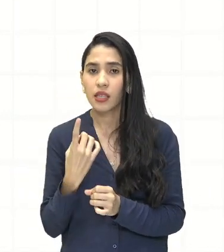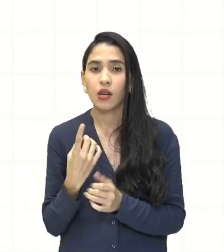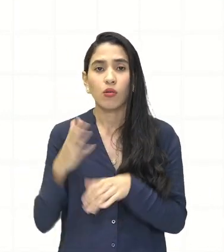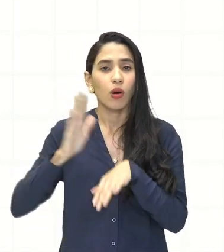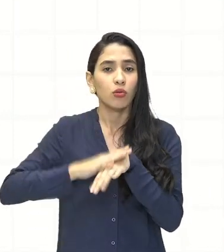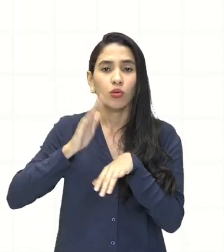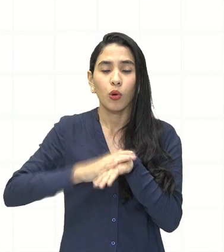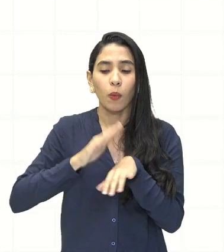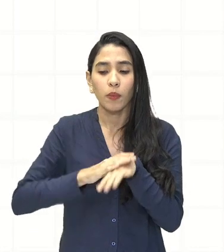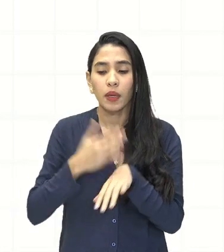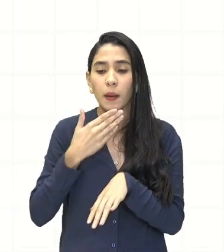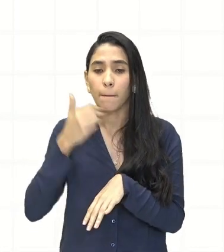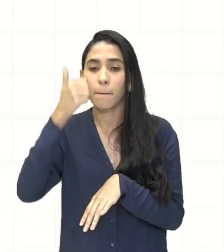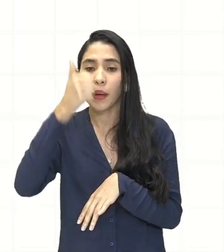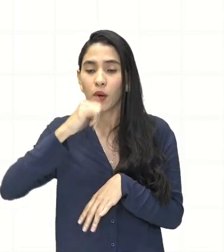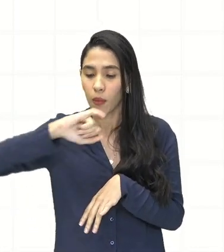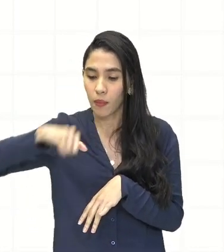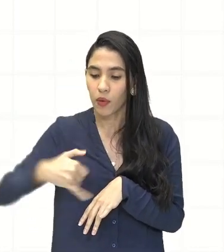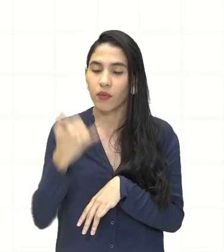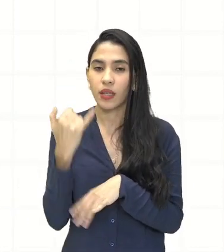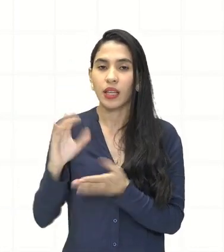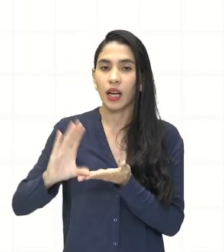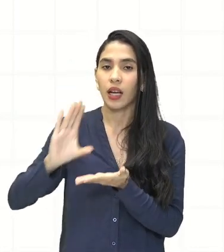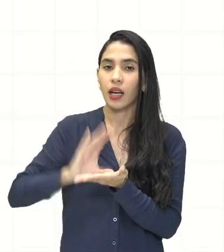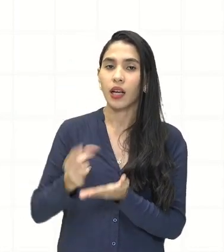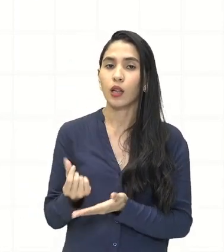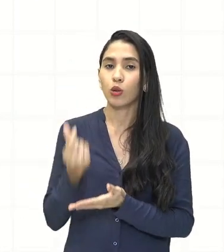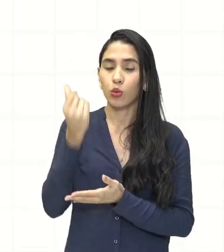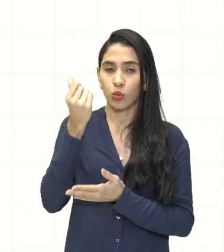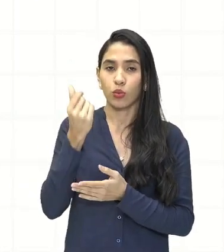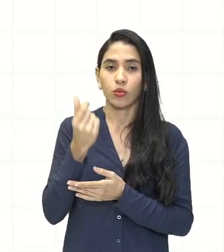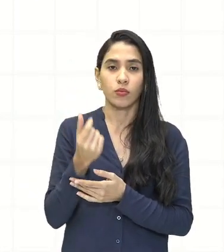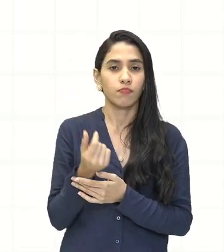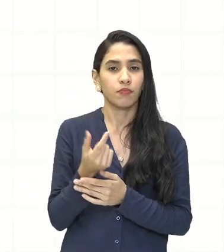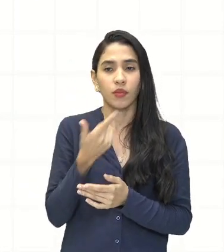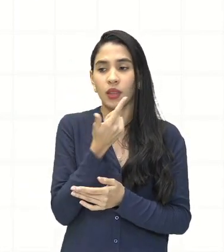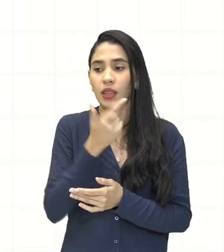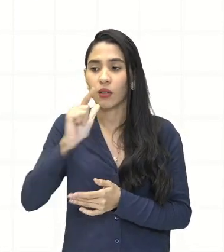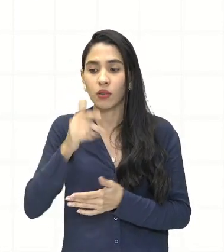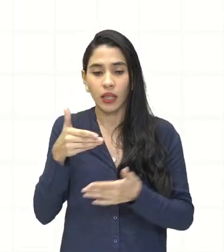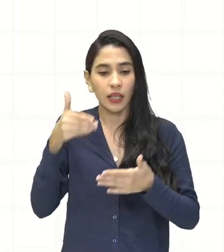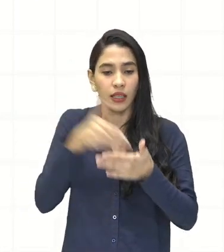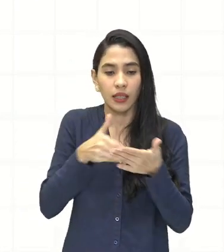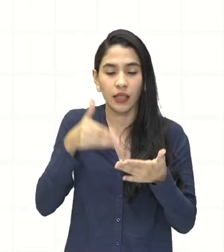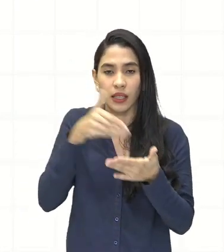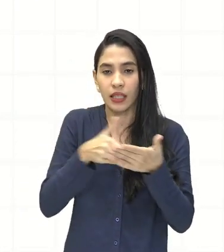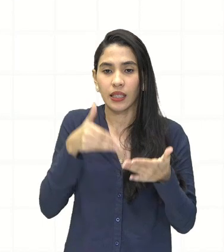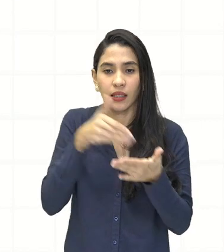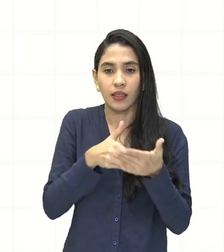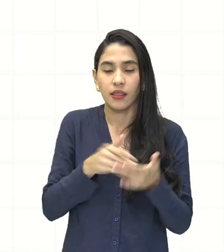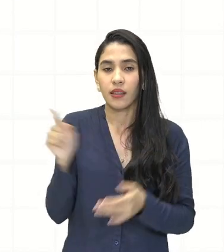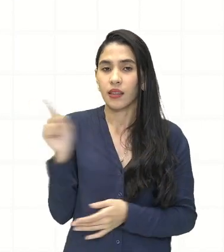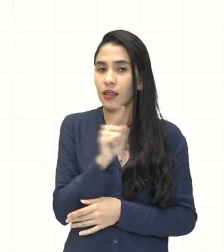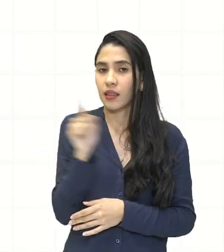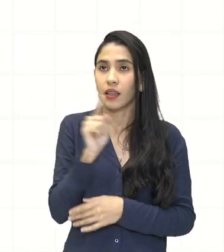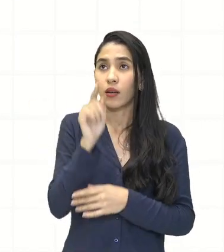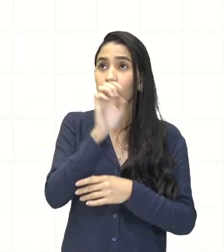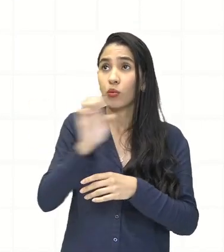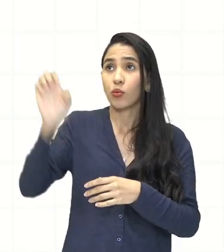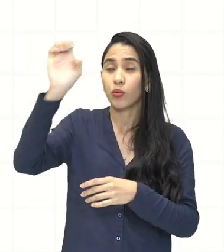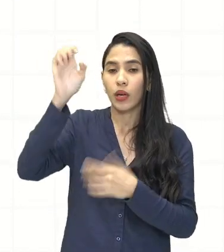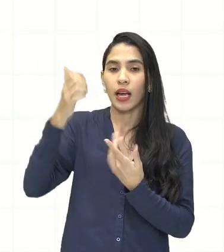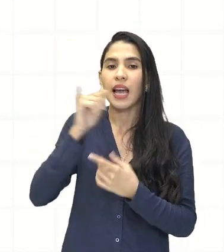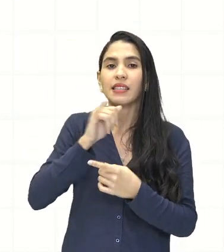melhor ter proveito ali no seu lucro. E não vai ter a interferência direta e exagerada do